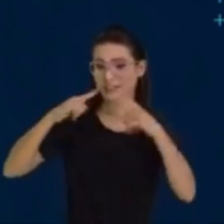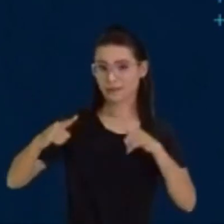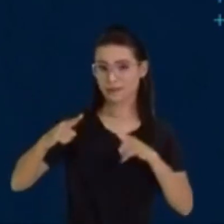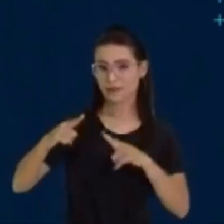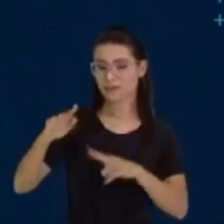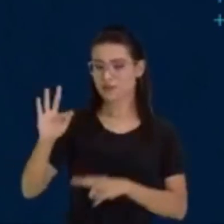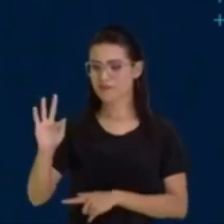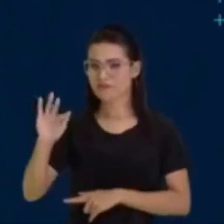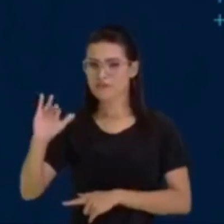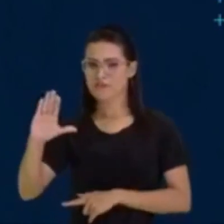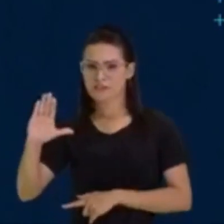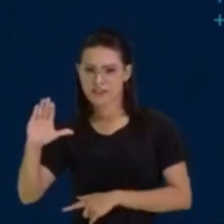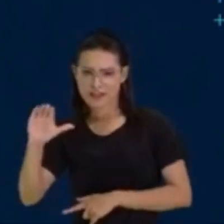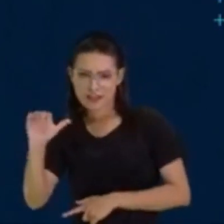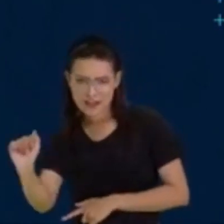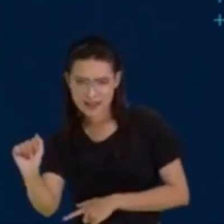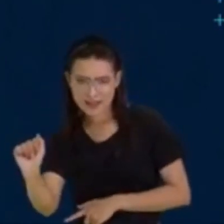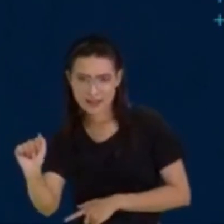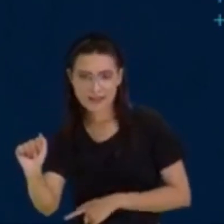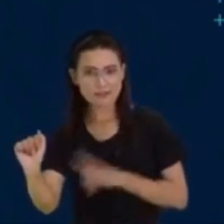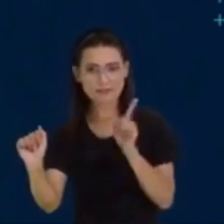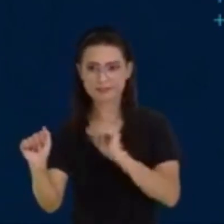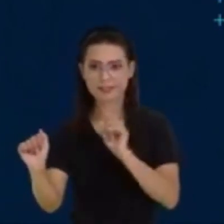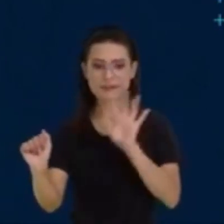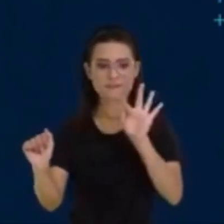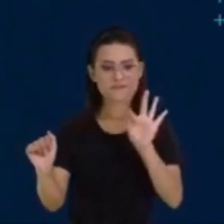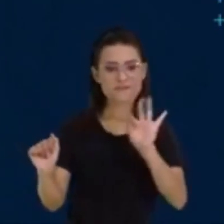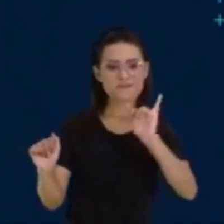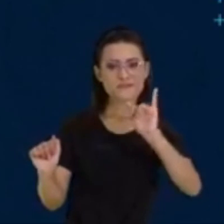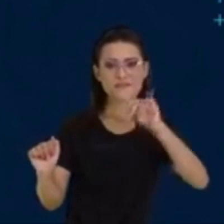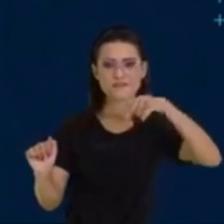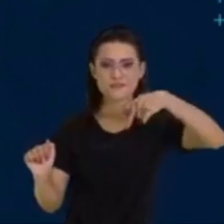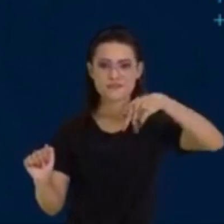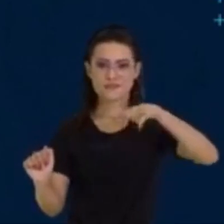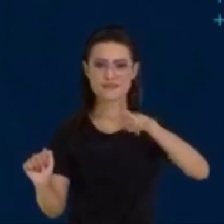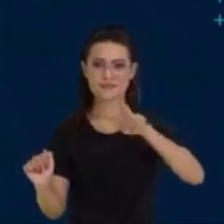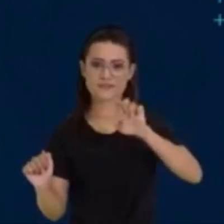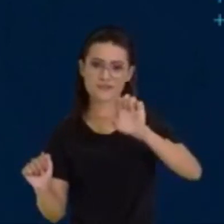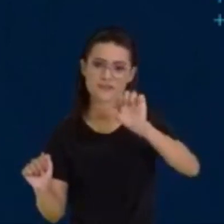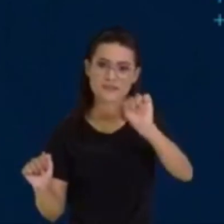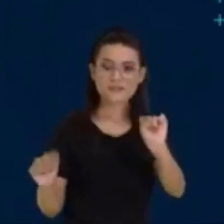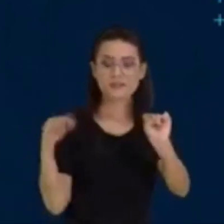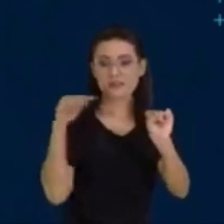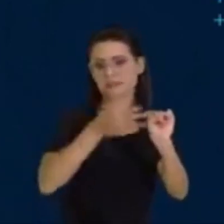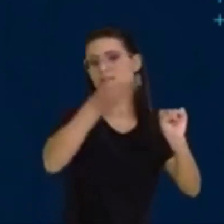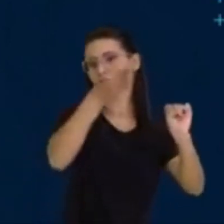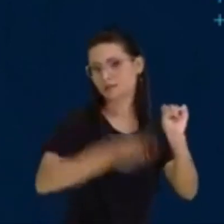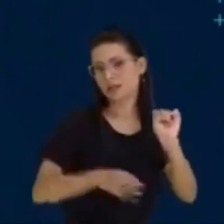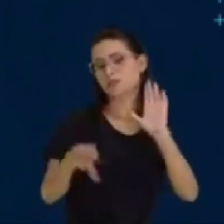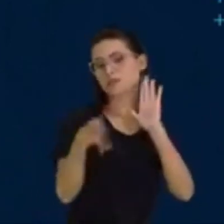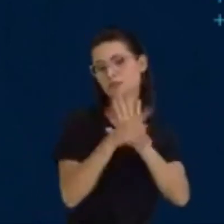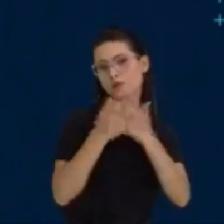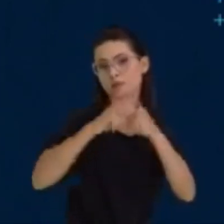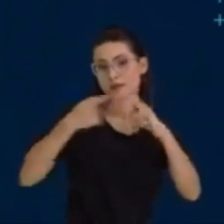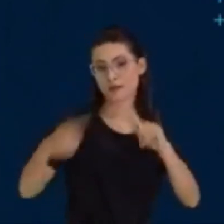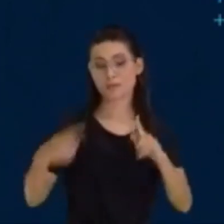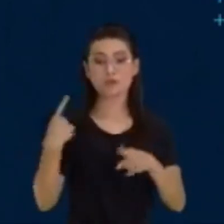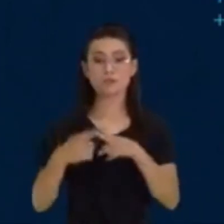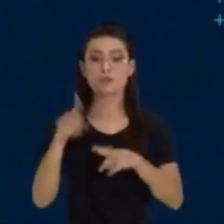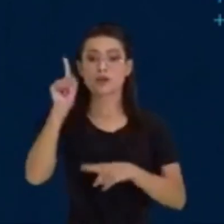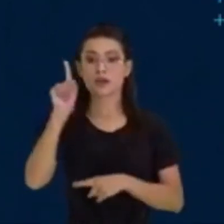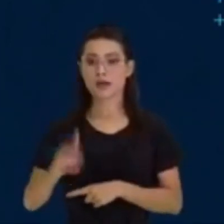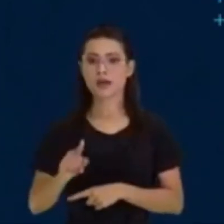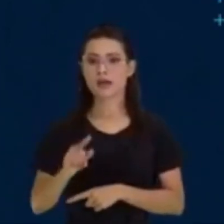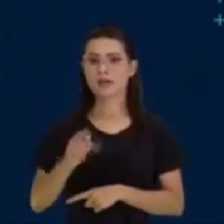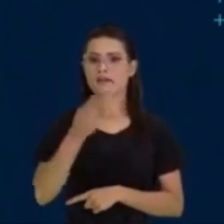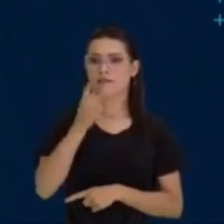no momento de nós escrevermos, seria não fique espatetando, porque o açaí está se referindo à neguinha, que seria